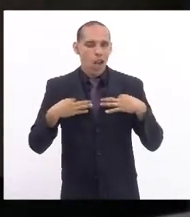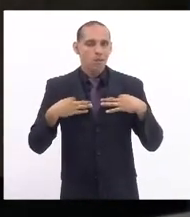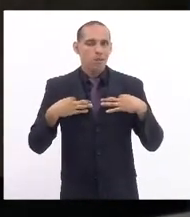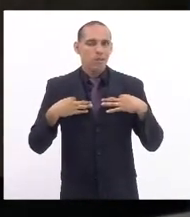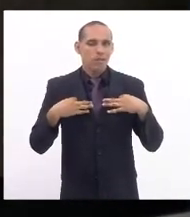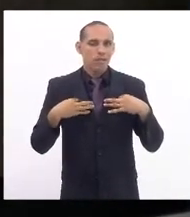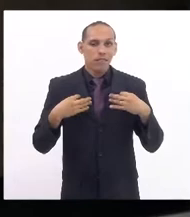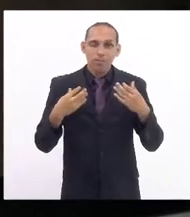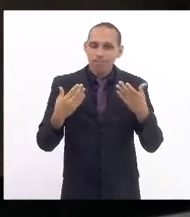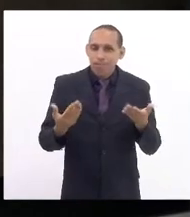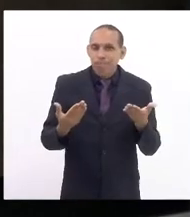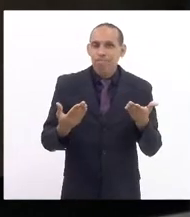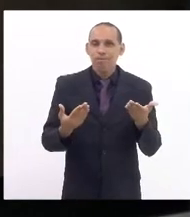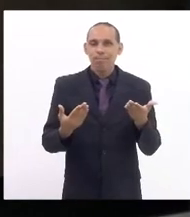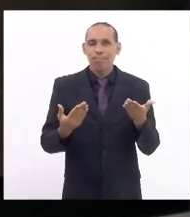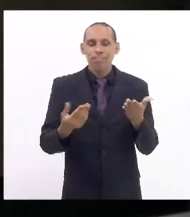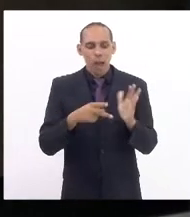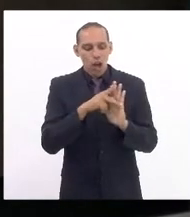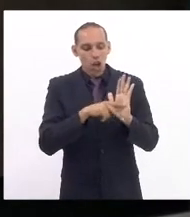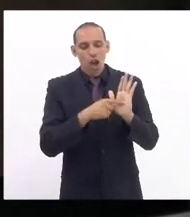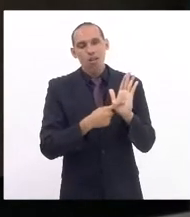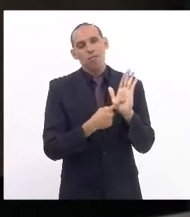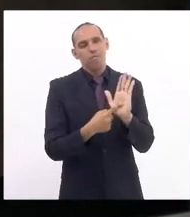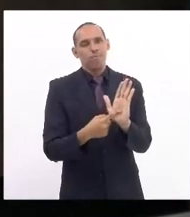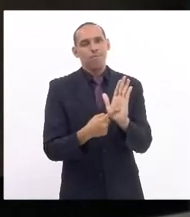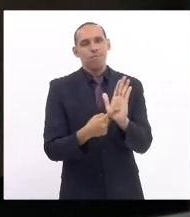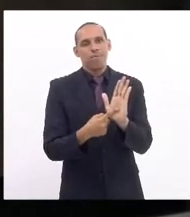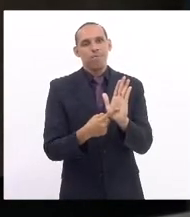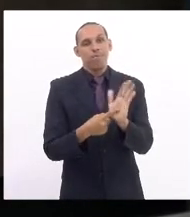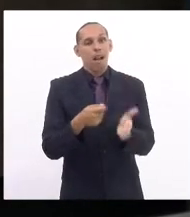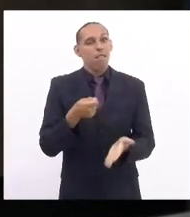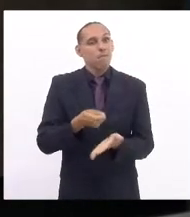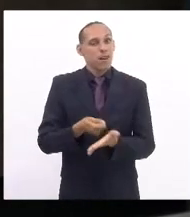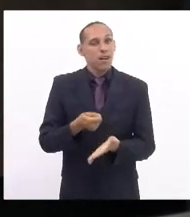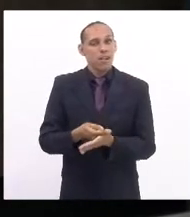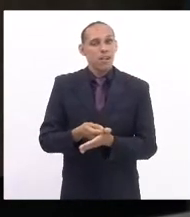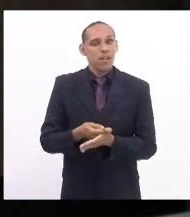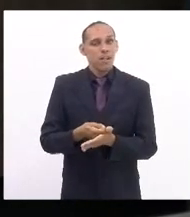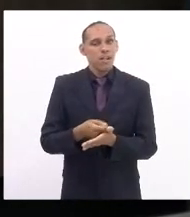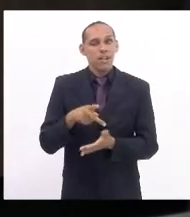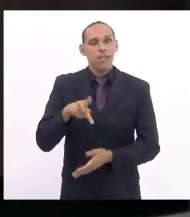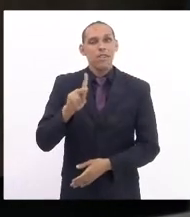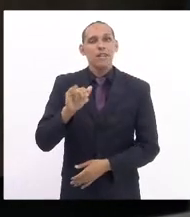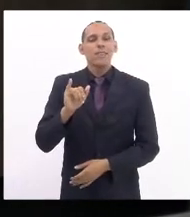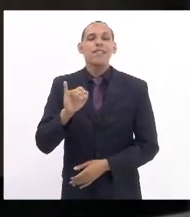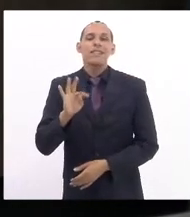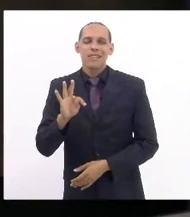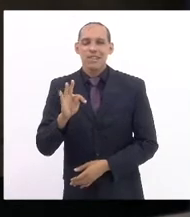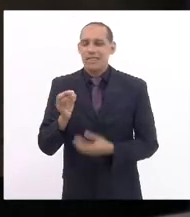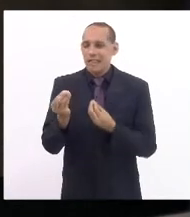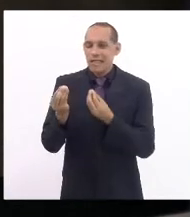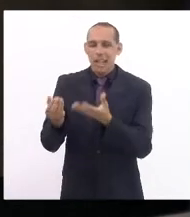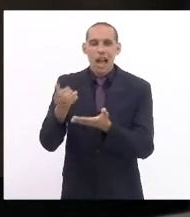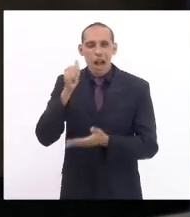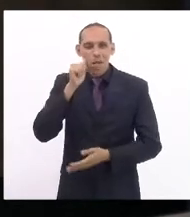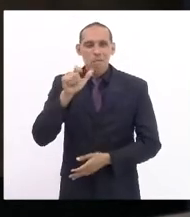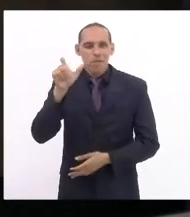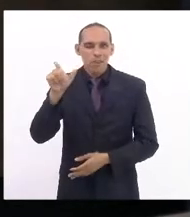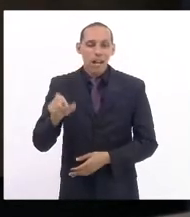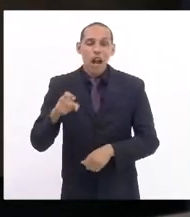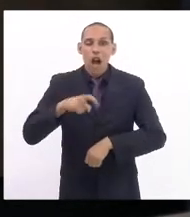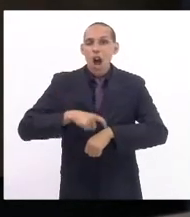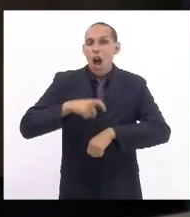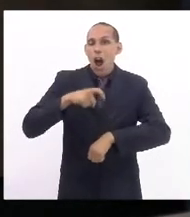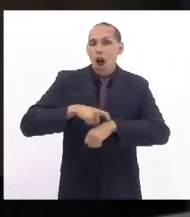daí porque foi apresentado esse projeto determinando a entrega de um kit de vestuário para as mulheres no momento da